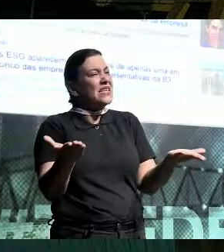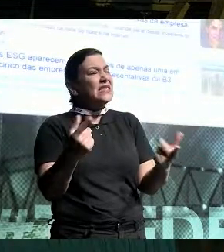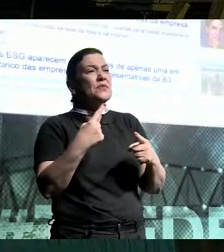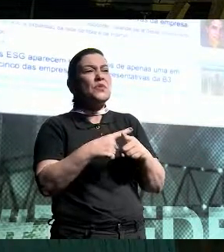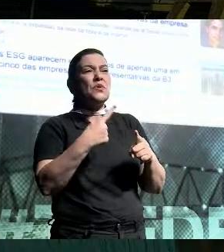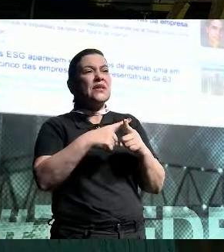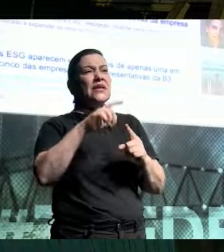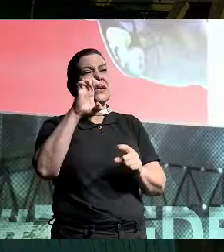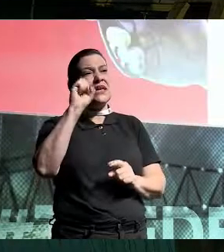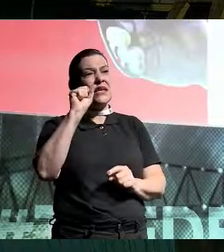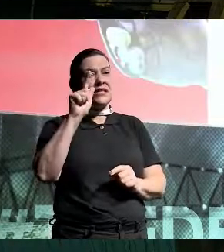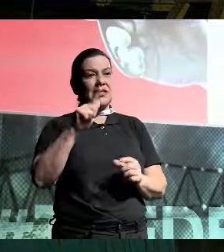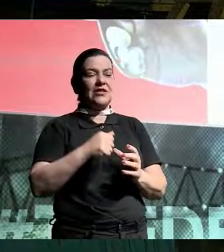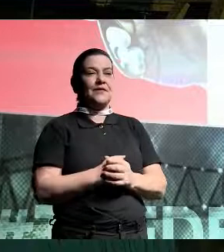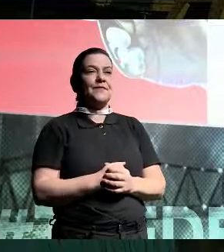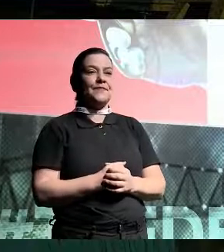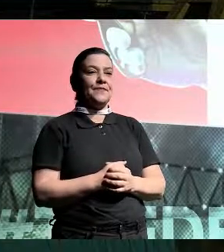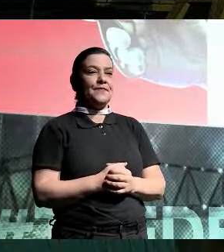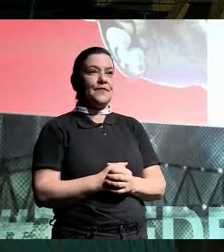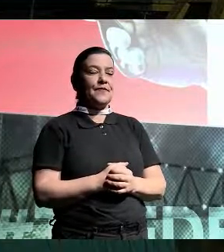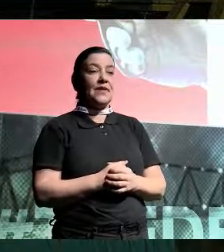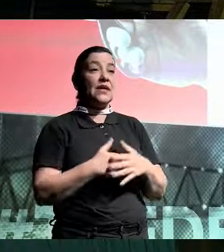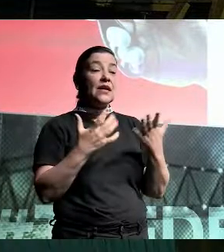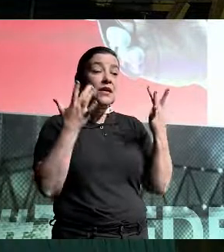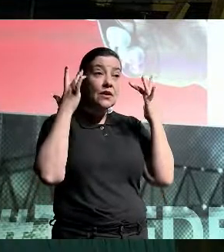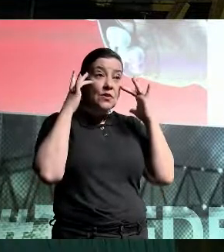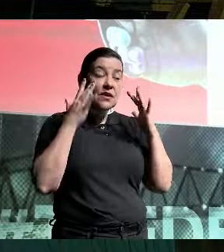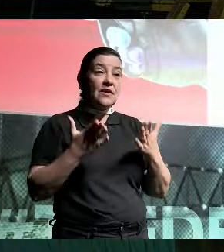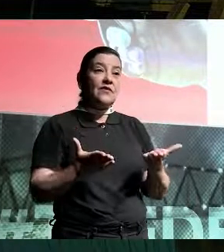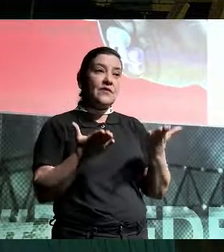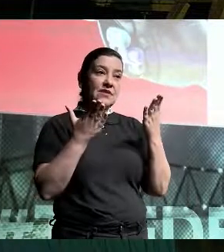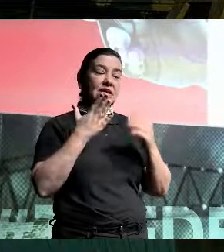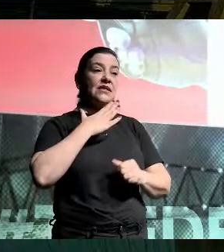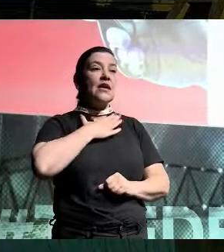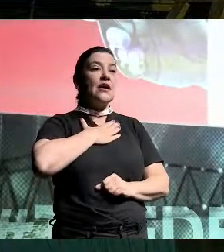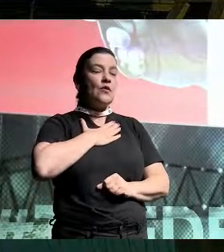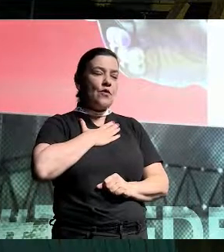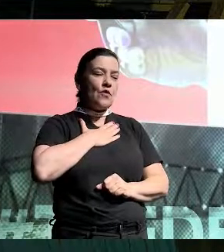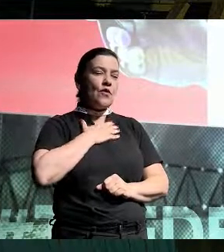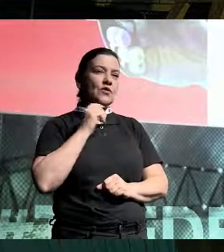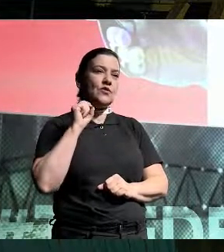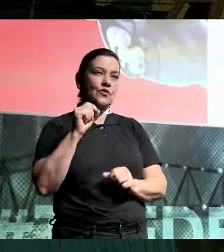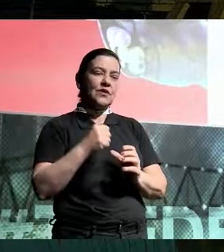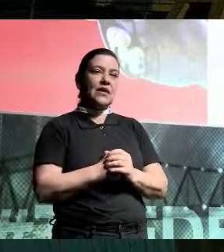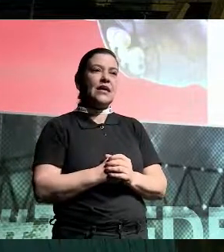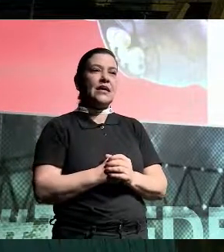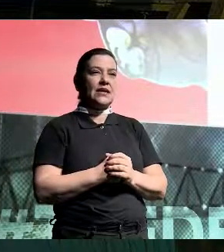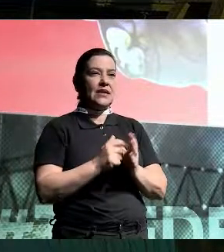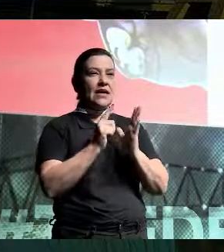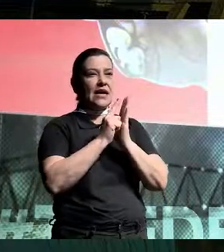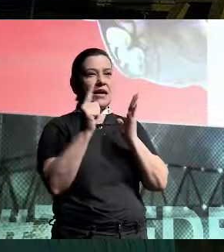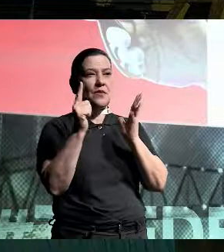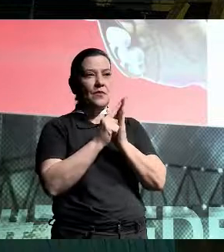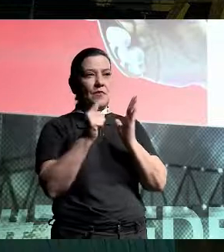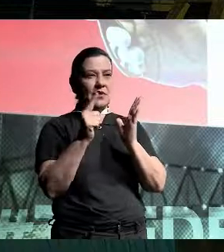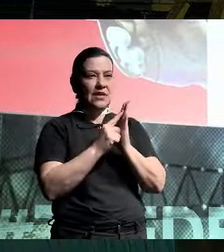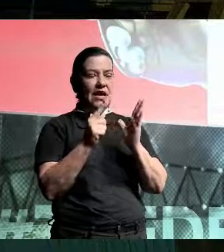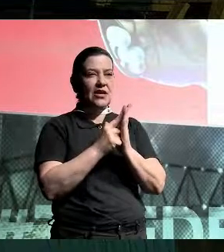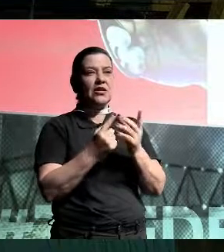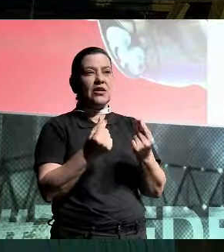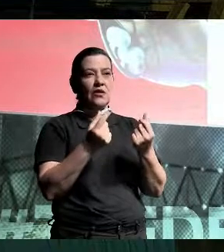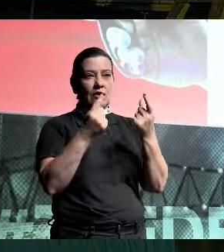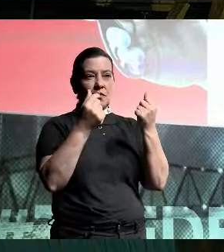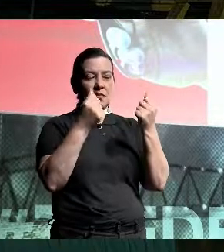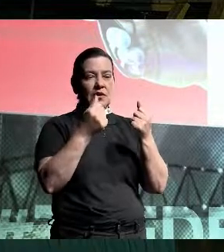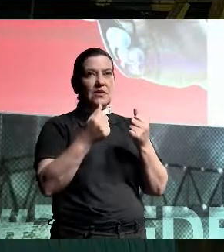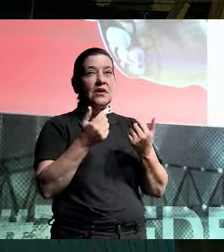aqui? Bom, não sei se vocês já ouviram, mas eu gosto de trazer bastante essa reportagem do The Economist, ela saiu em